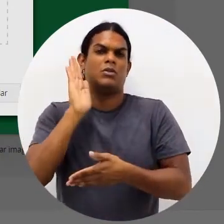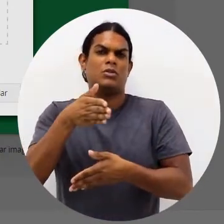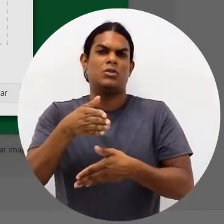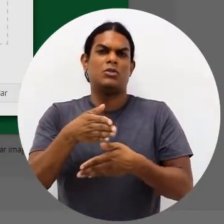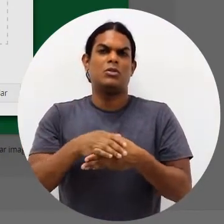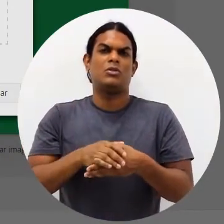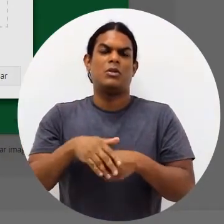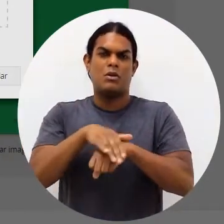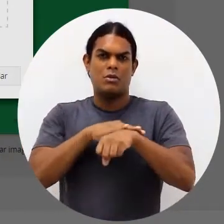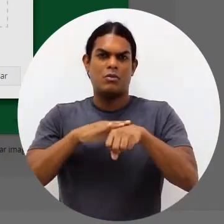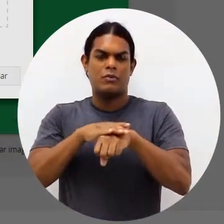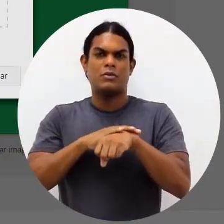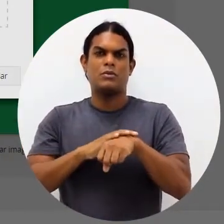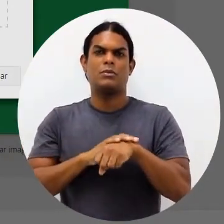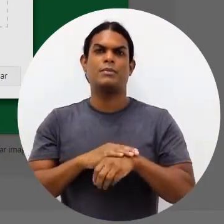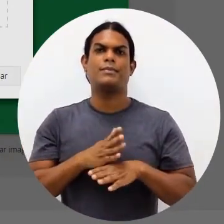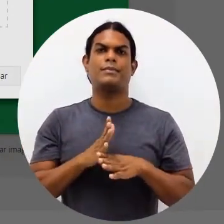essa daqui.